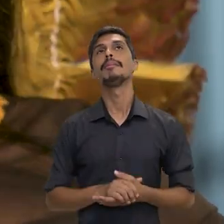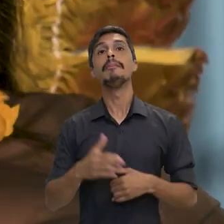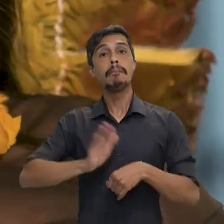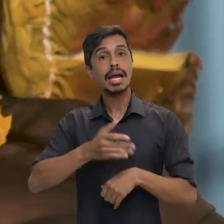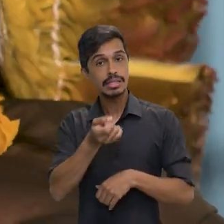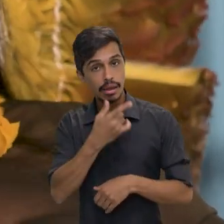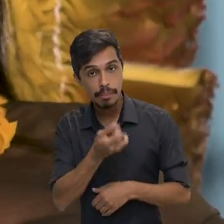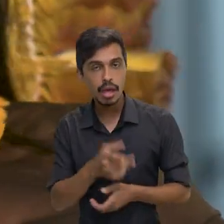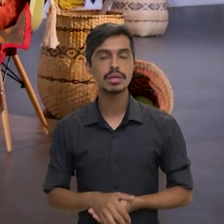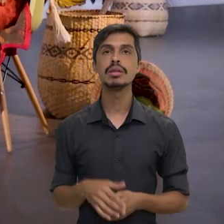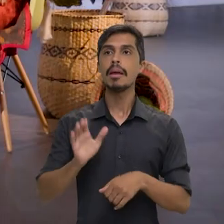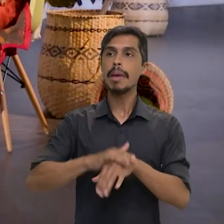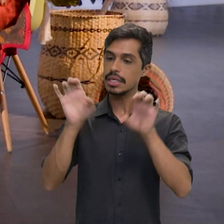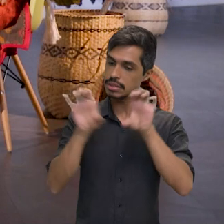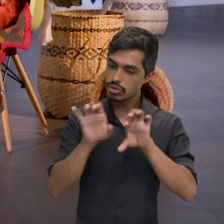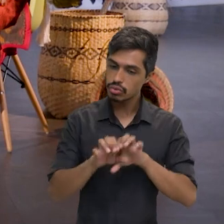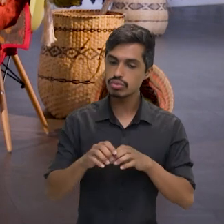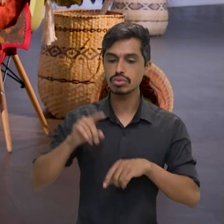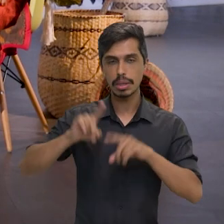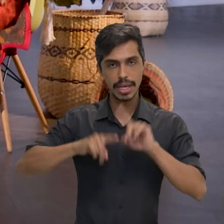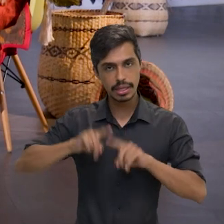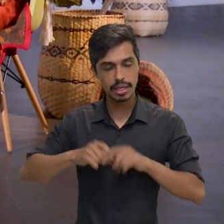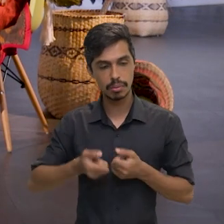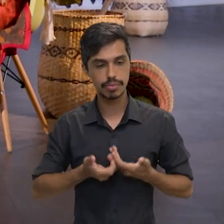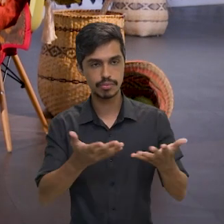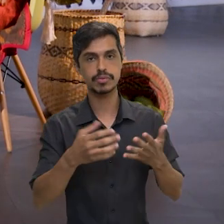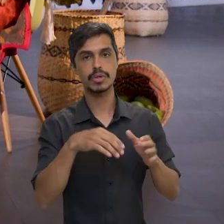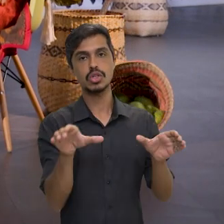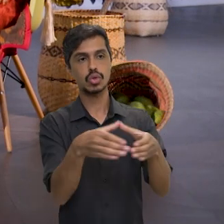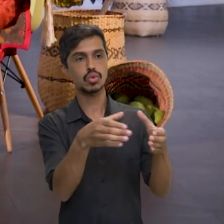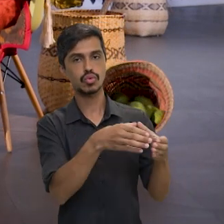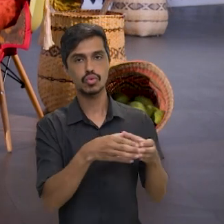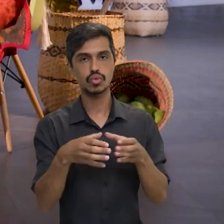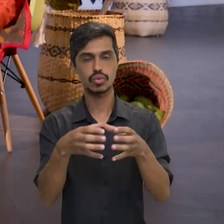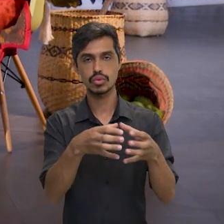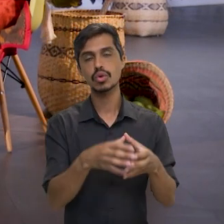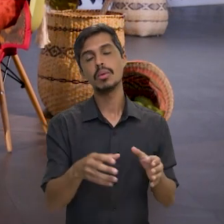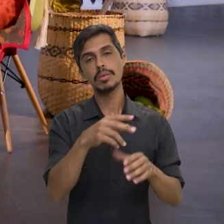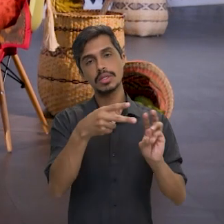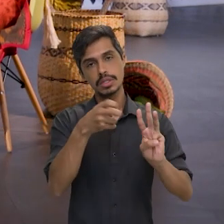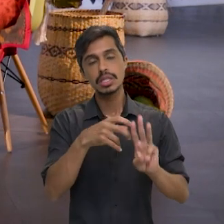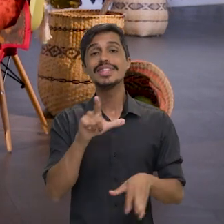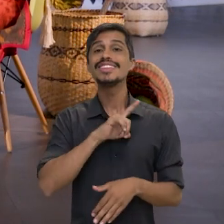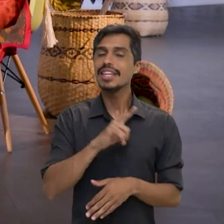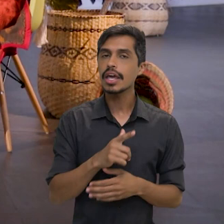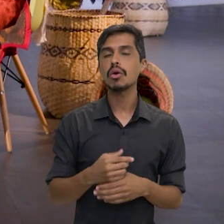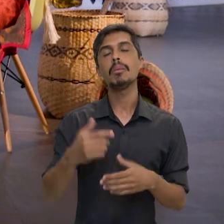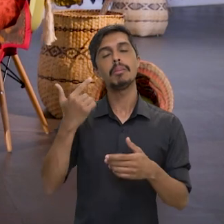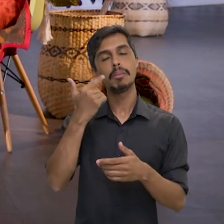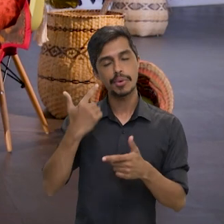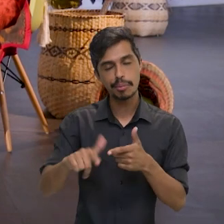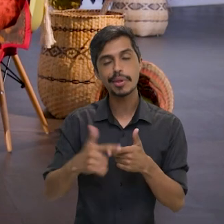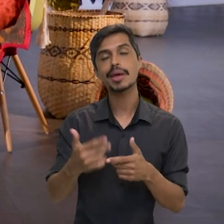mais medicamentos, mais estrutura, né? Para chegar nas aldeias. Bom, então, tem uma deficiência,